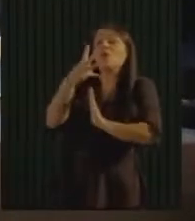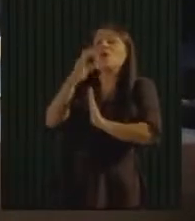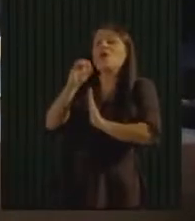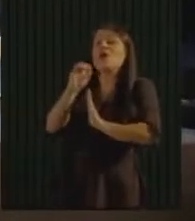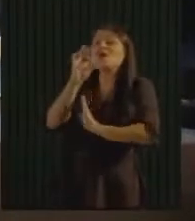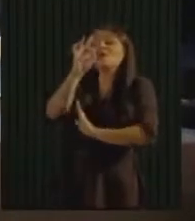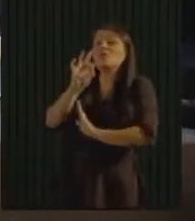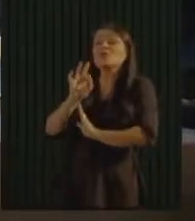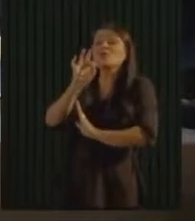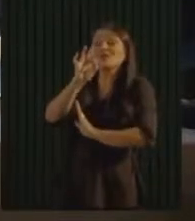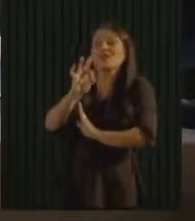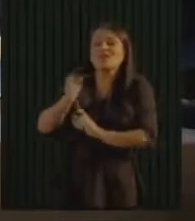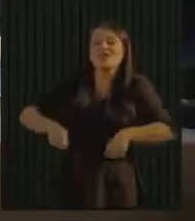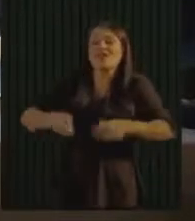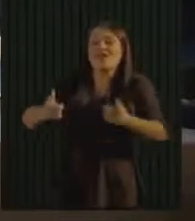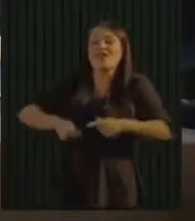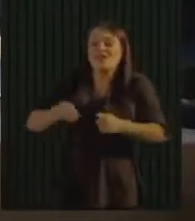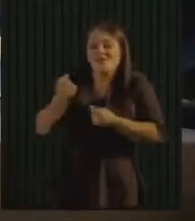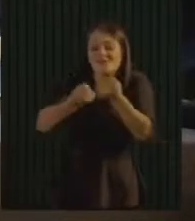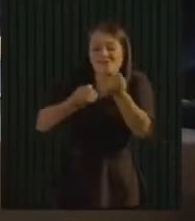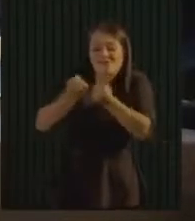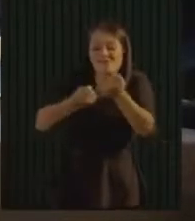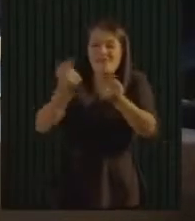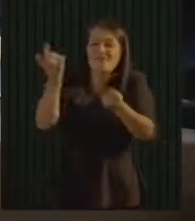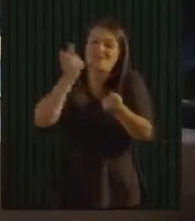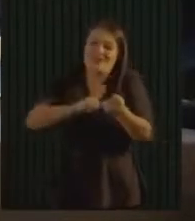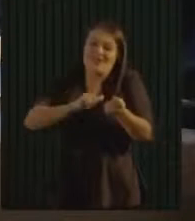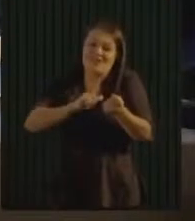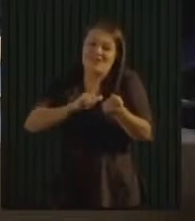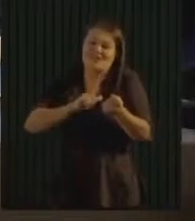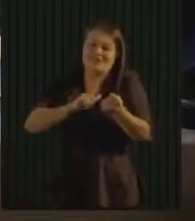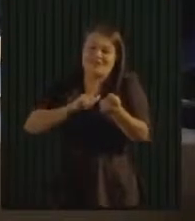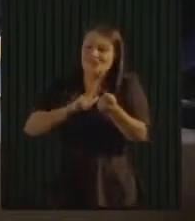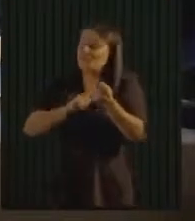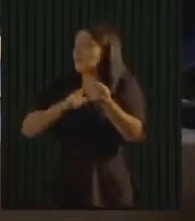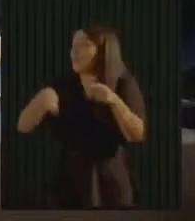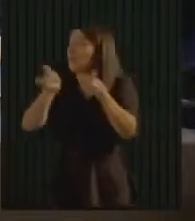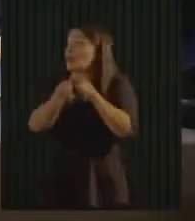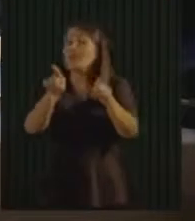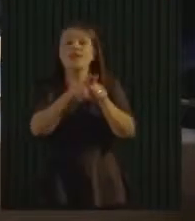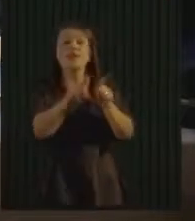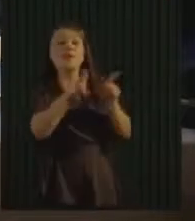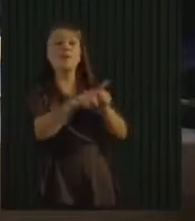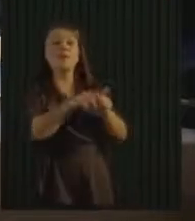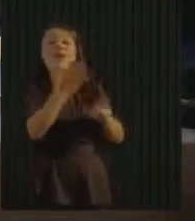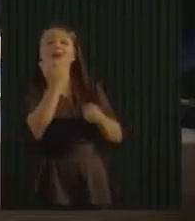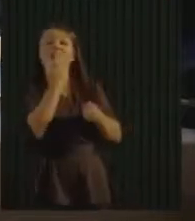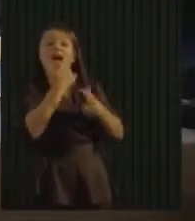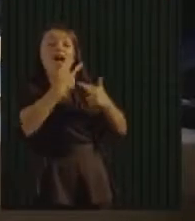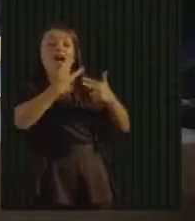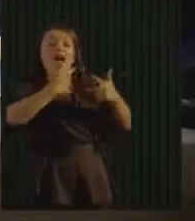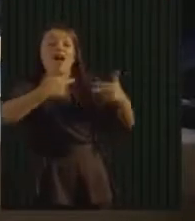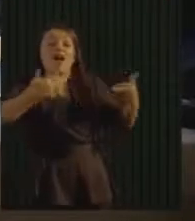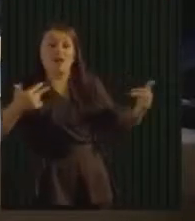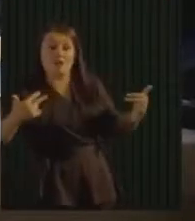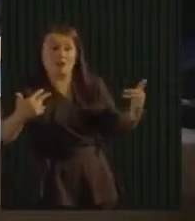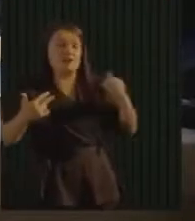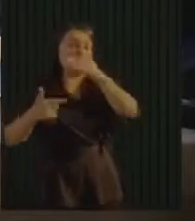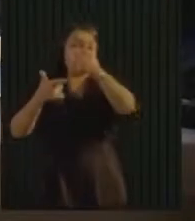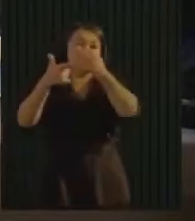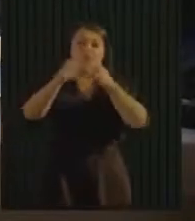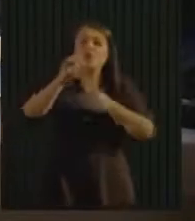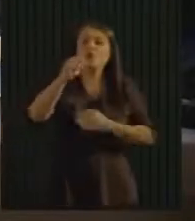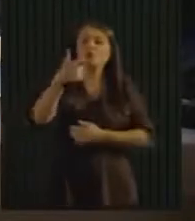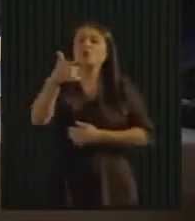faz em relação a vidros. E também, não menos importante, a coleta de orgânico alimentos. Então, em 2021,